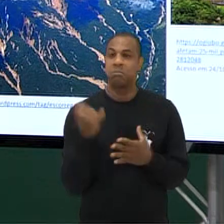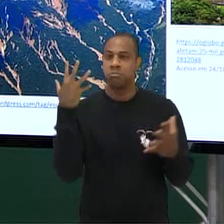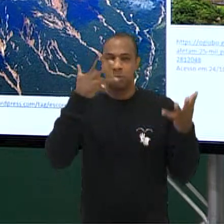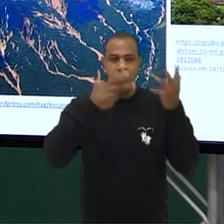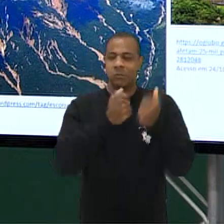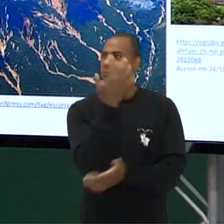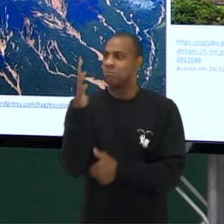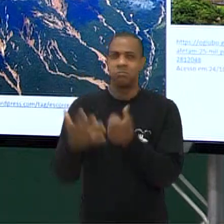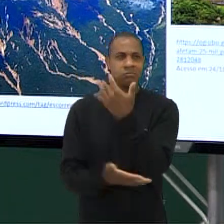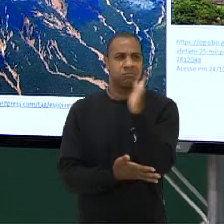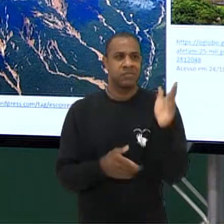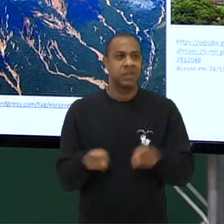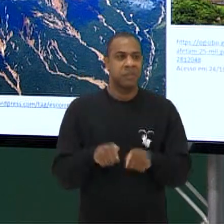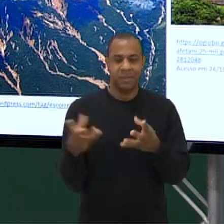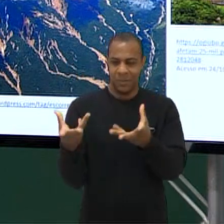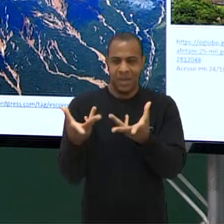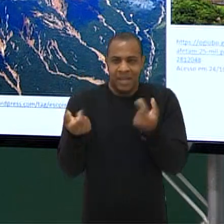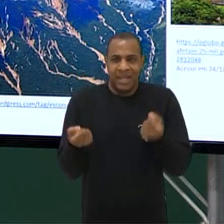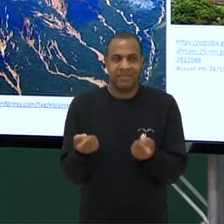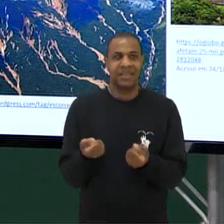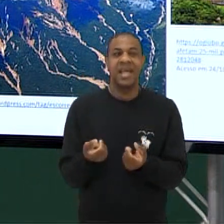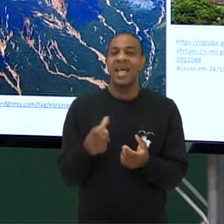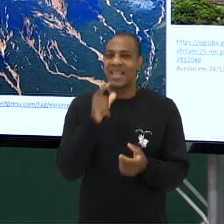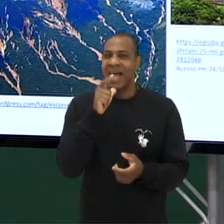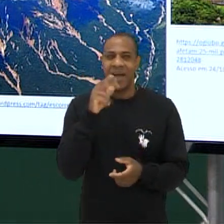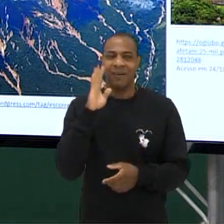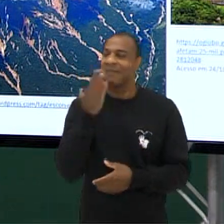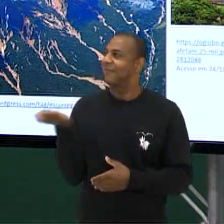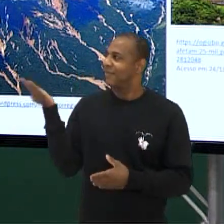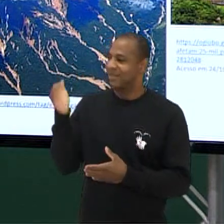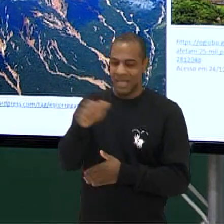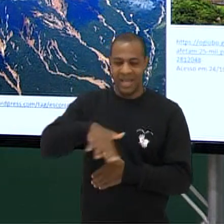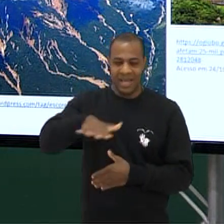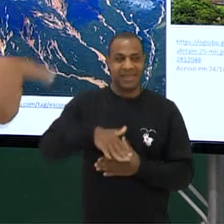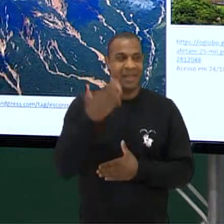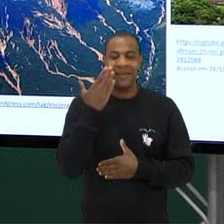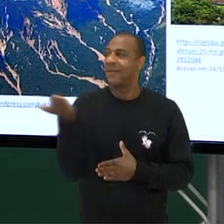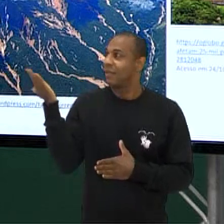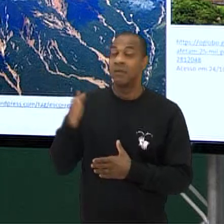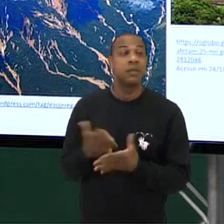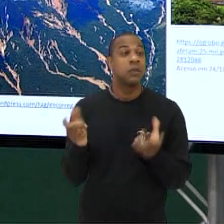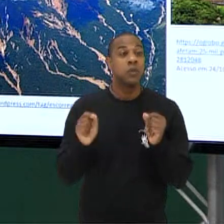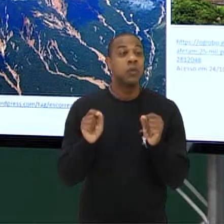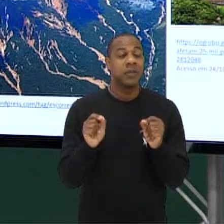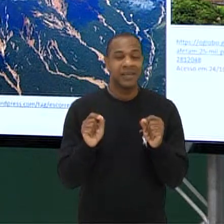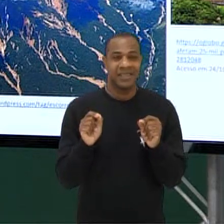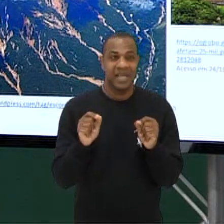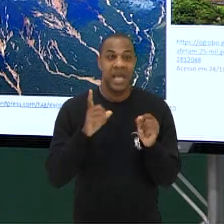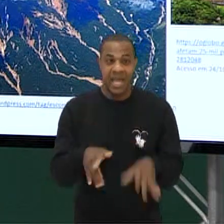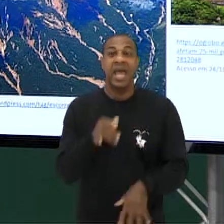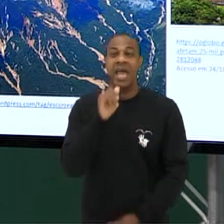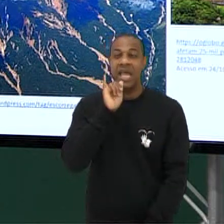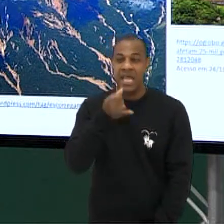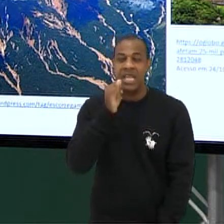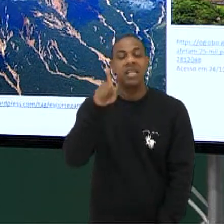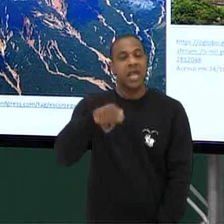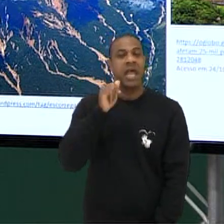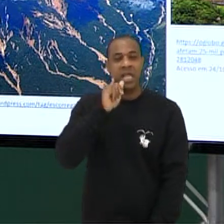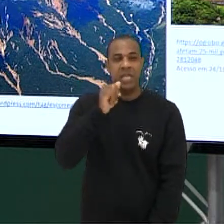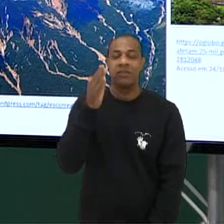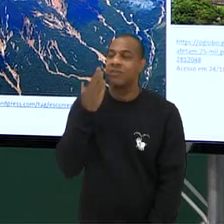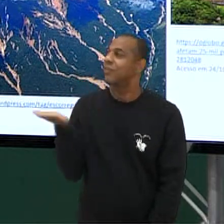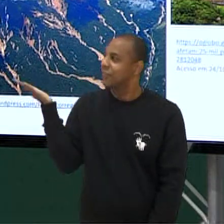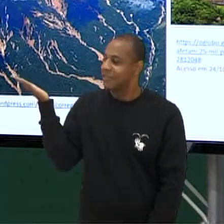afetou bastante a qualidade da água ali De algumas cidades Vejam, né? Isso aqui é basicamente energia, não verdade?